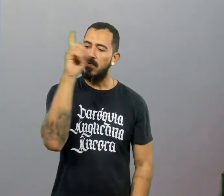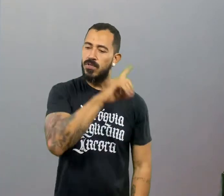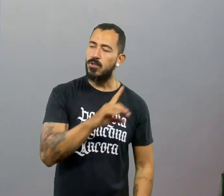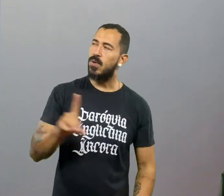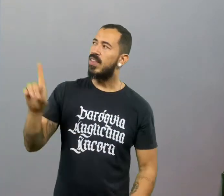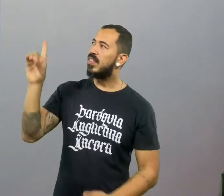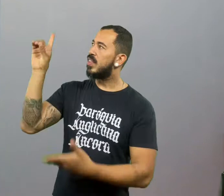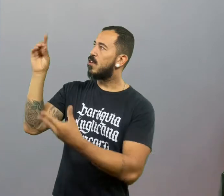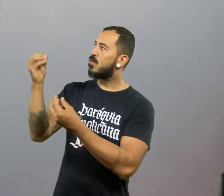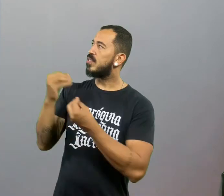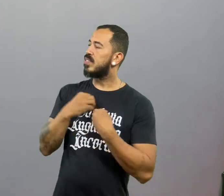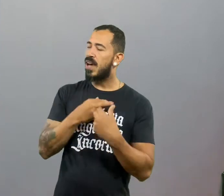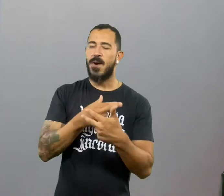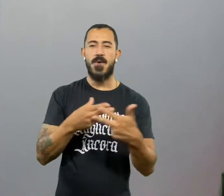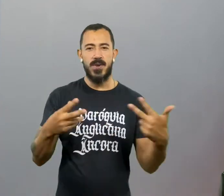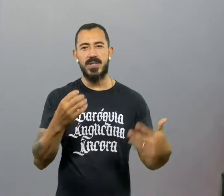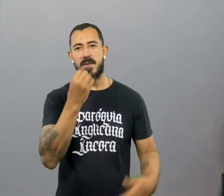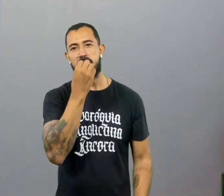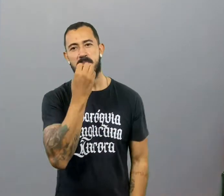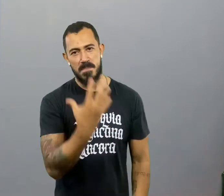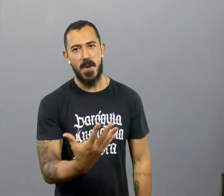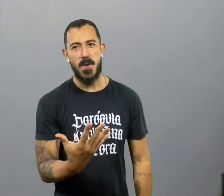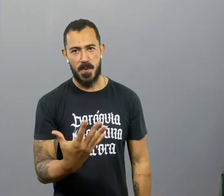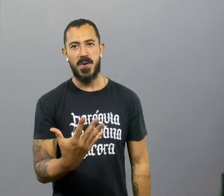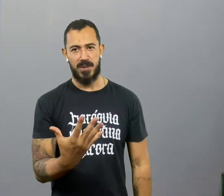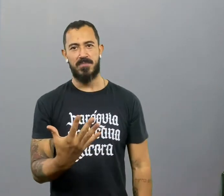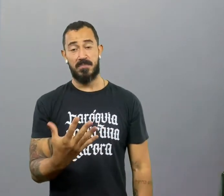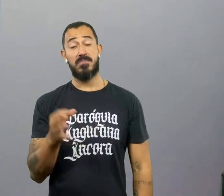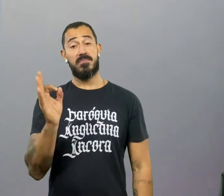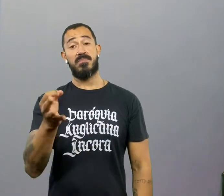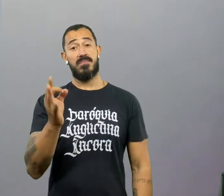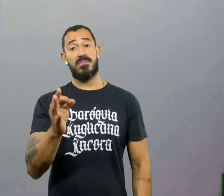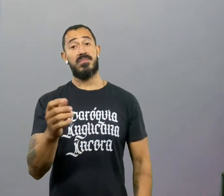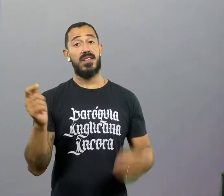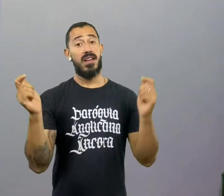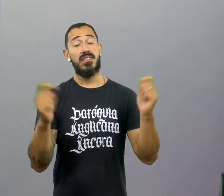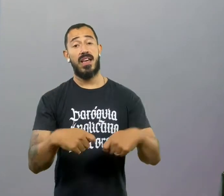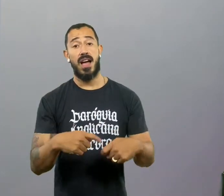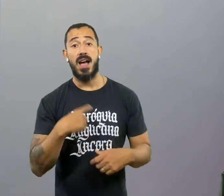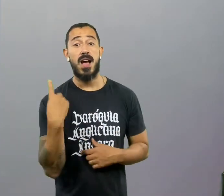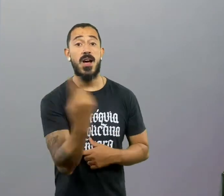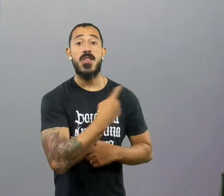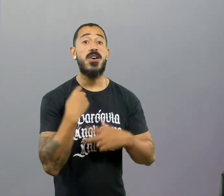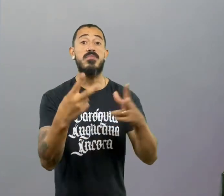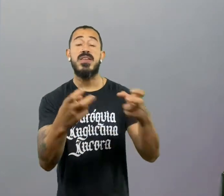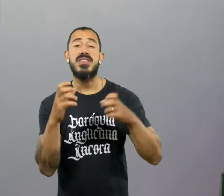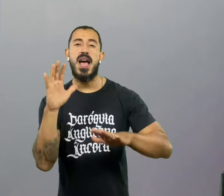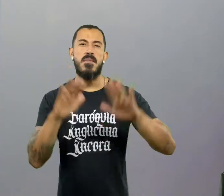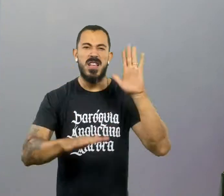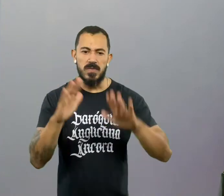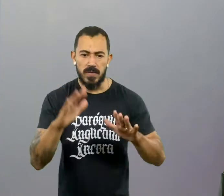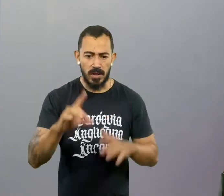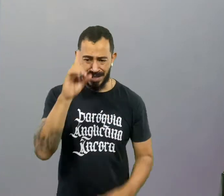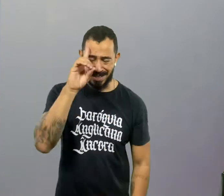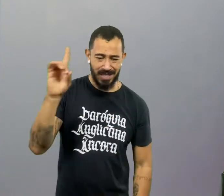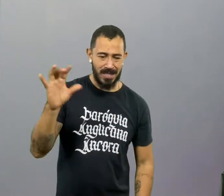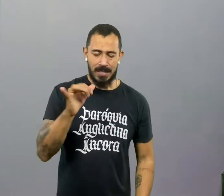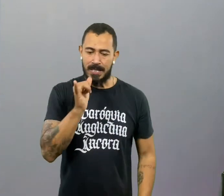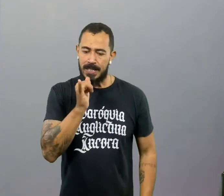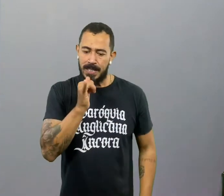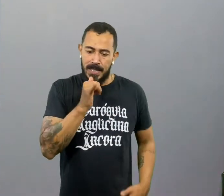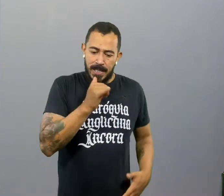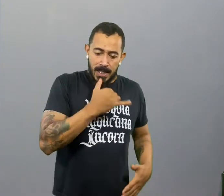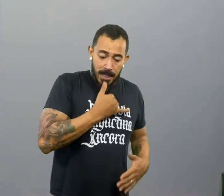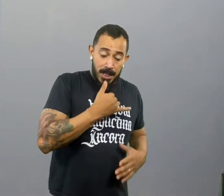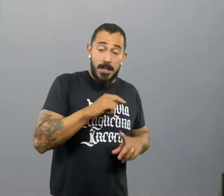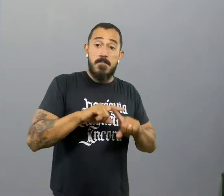nós. A gente vai ligar pelo menos três. Três coisas muito boas que Deus fez no nosso dia. E a gente percebe mesmo o dia muito triste que